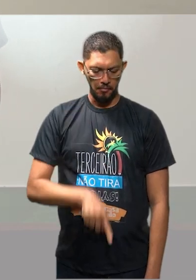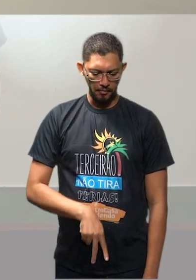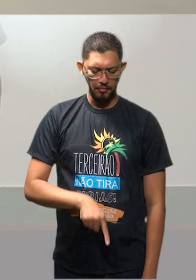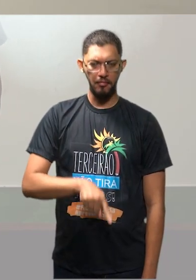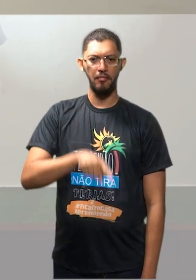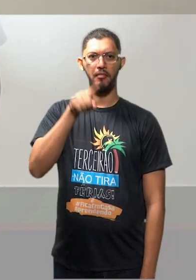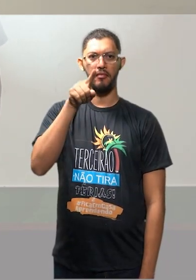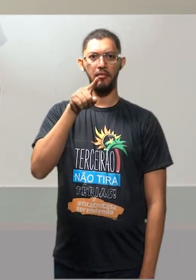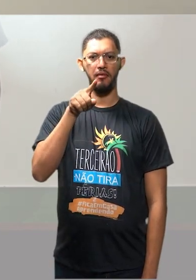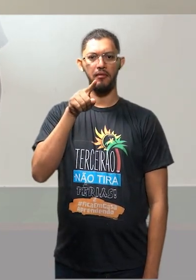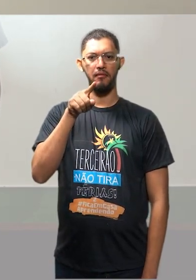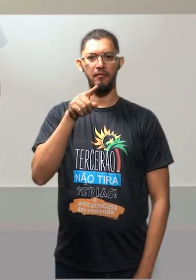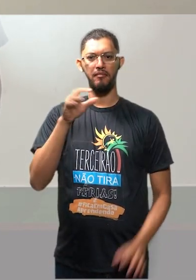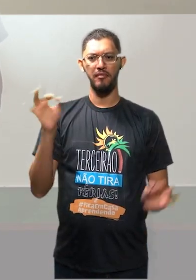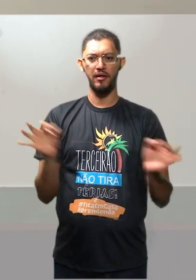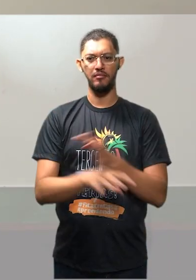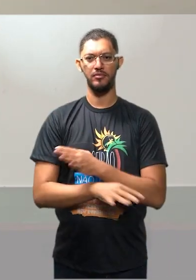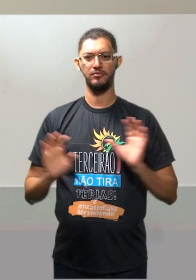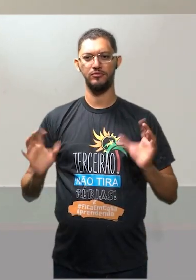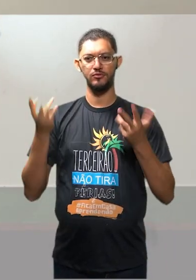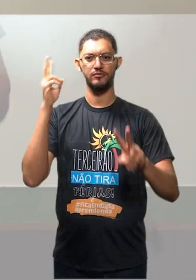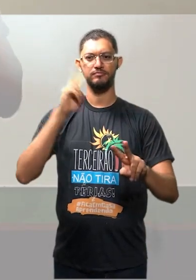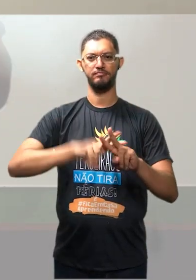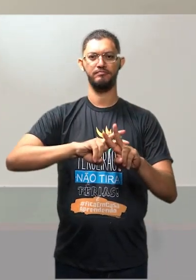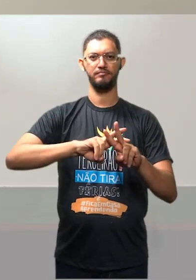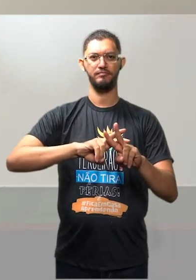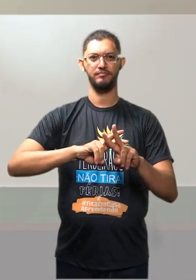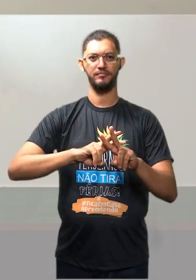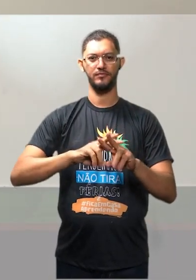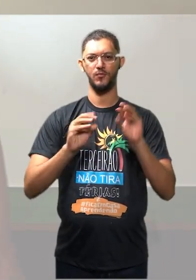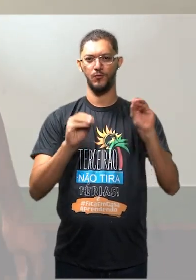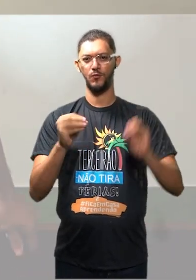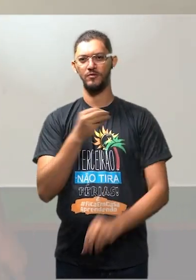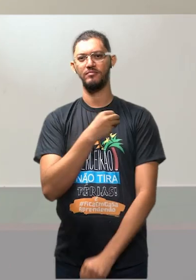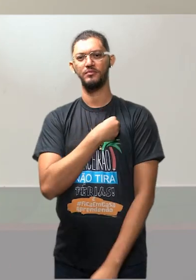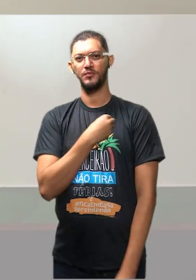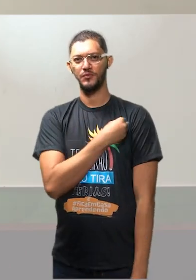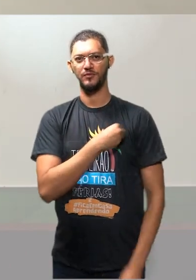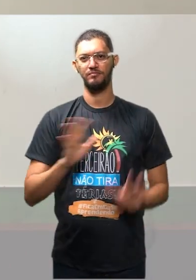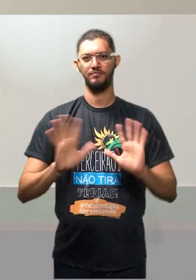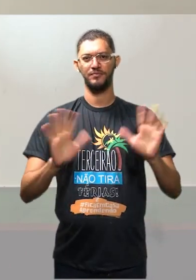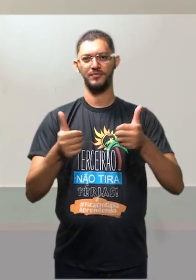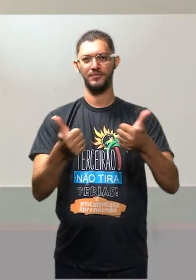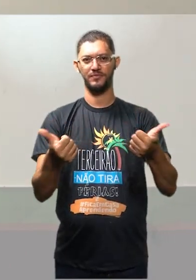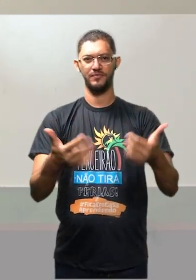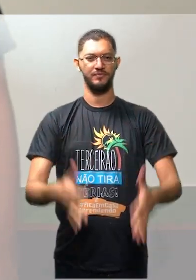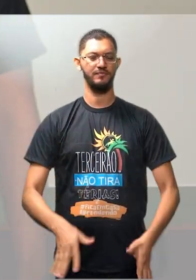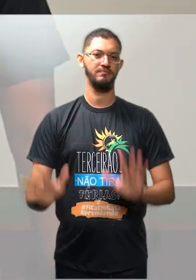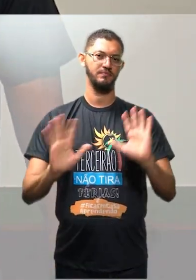show ele foi preso Beijo no coração Valeu galera Tchau, tchau